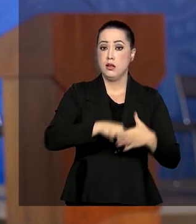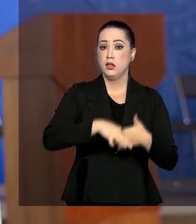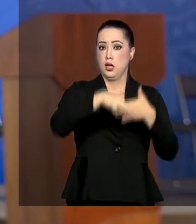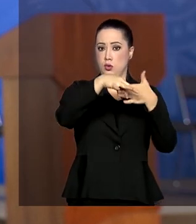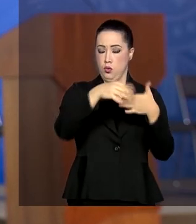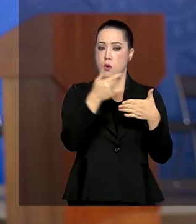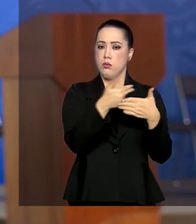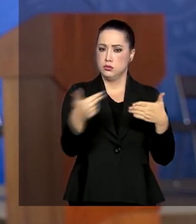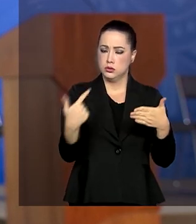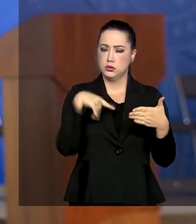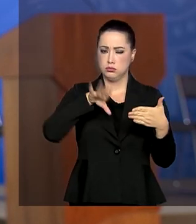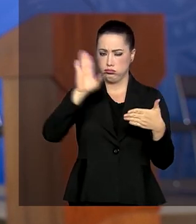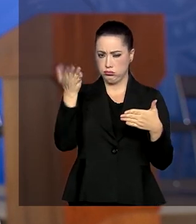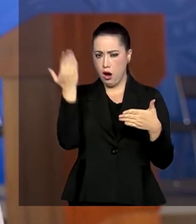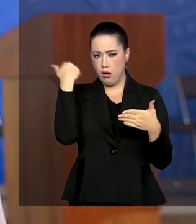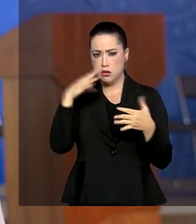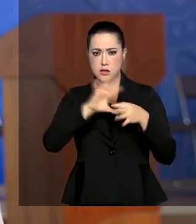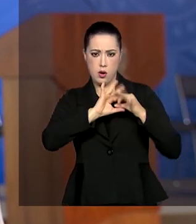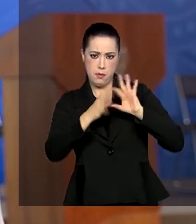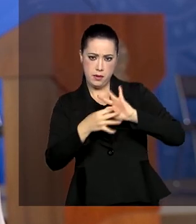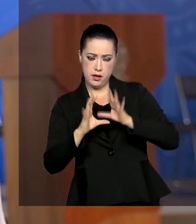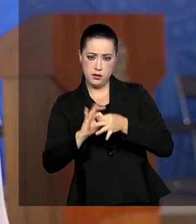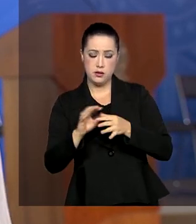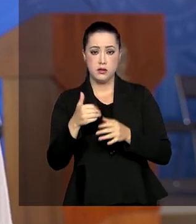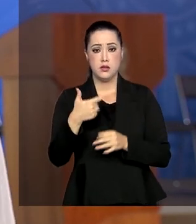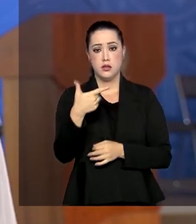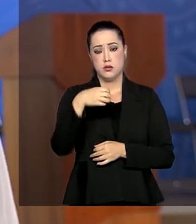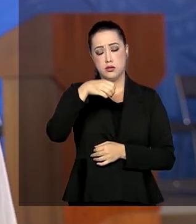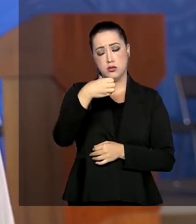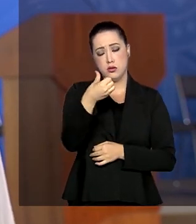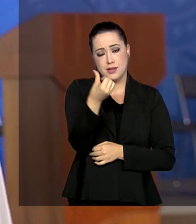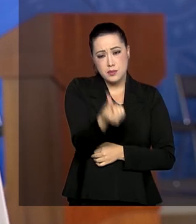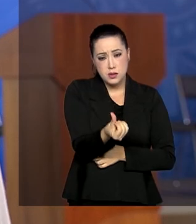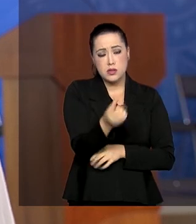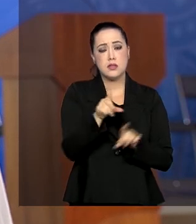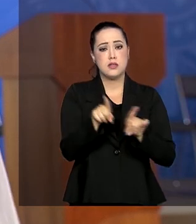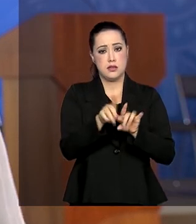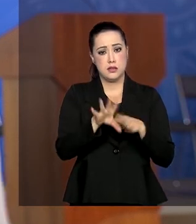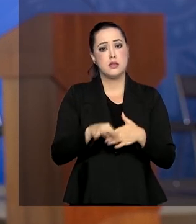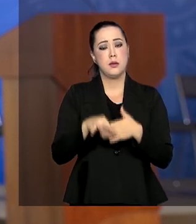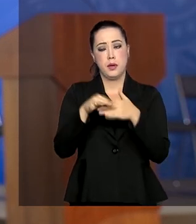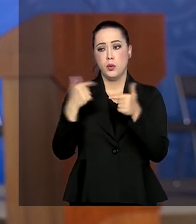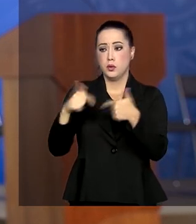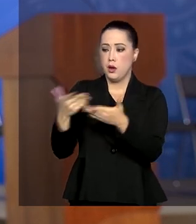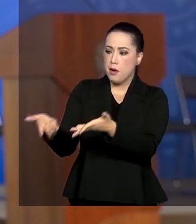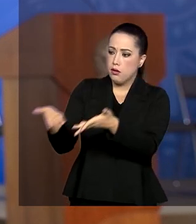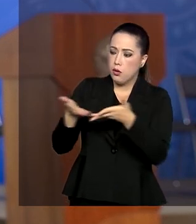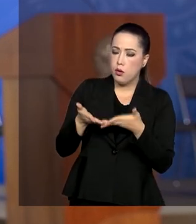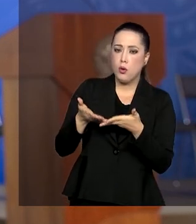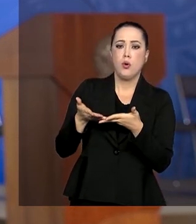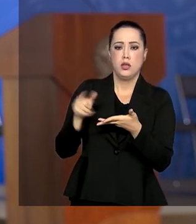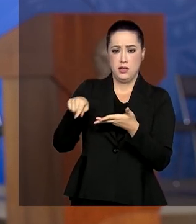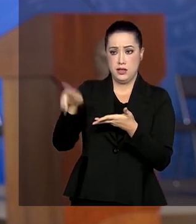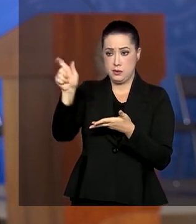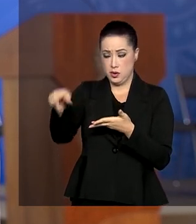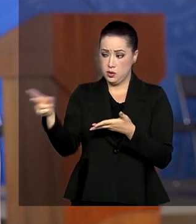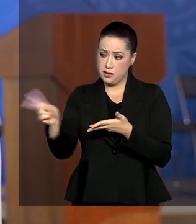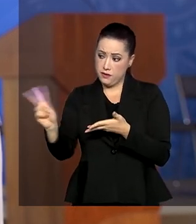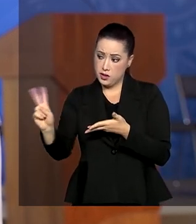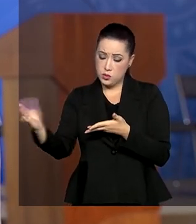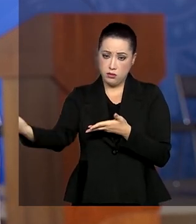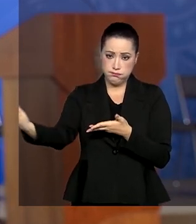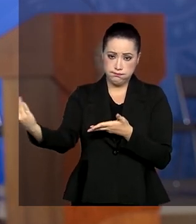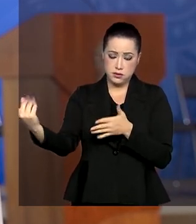durante as Olimpíadas de 2016 e coordenou também a Operação Acolhida em Roraima na recepção aos venezuelanos que